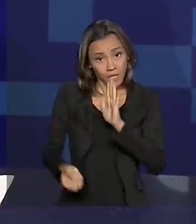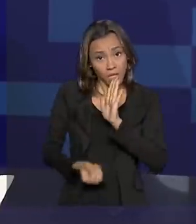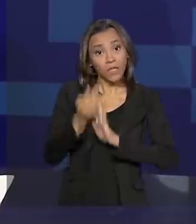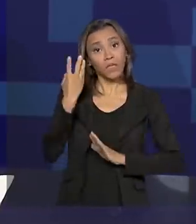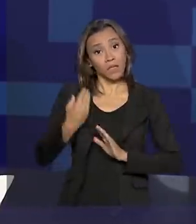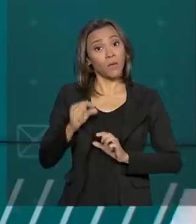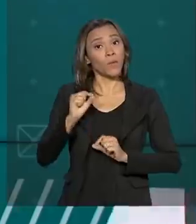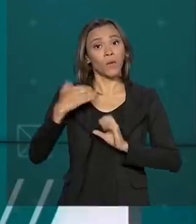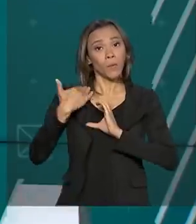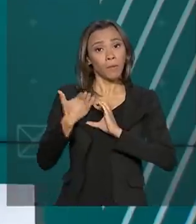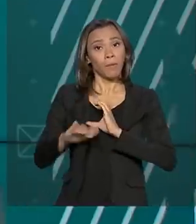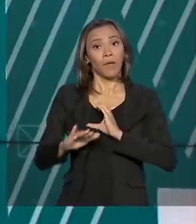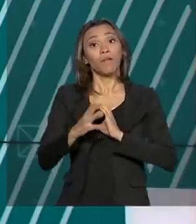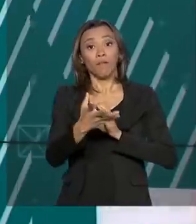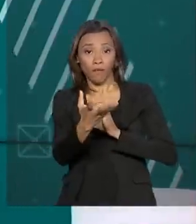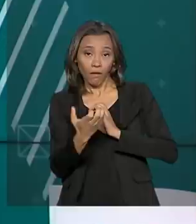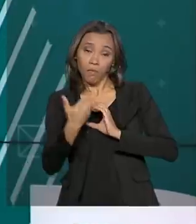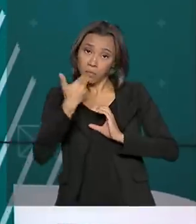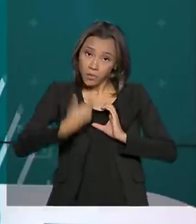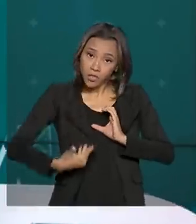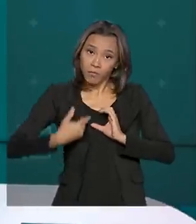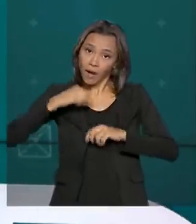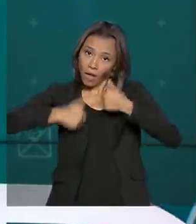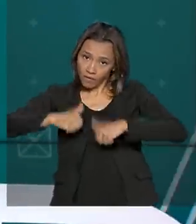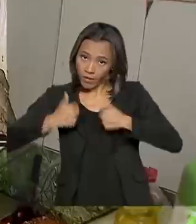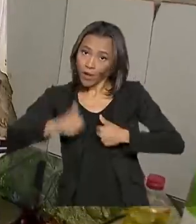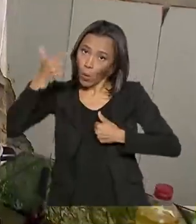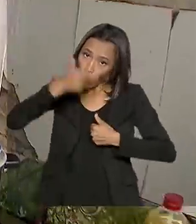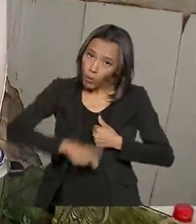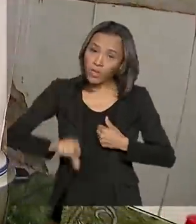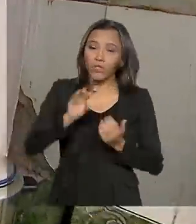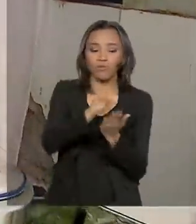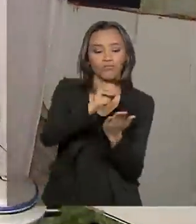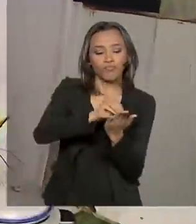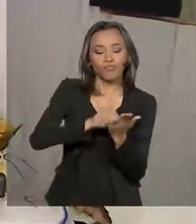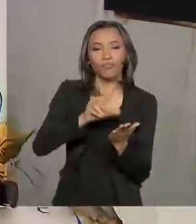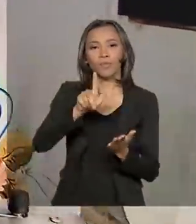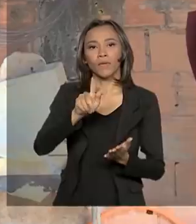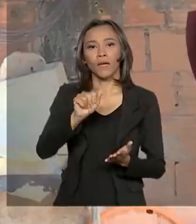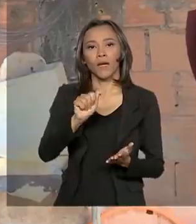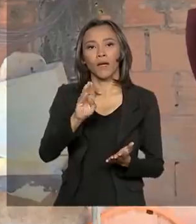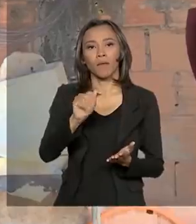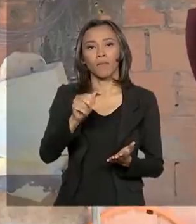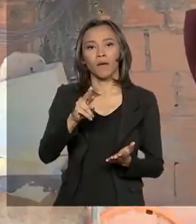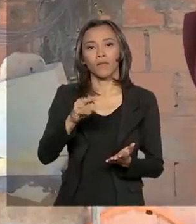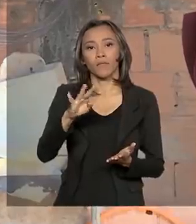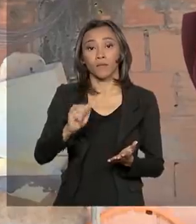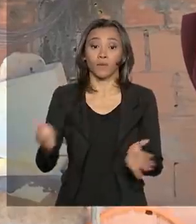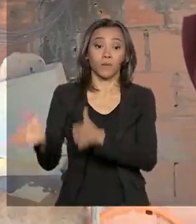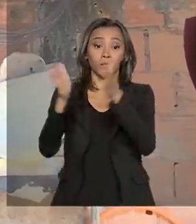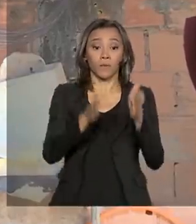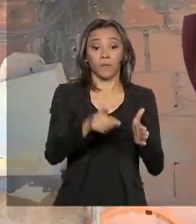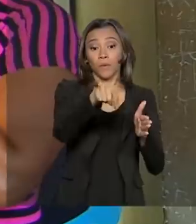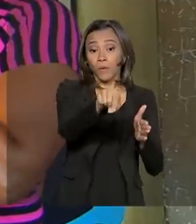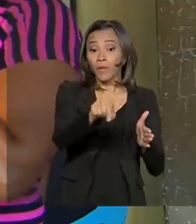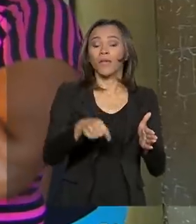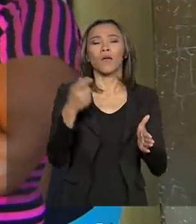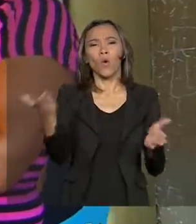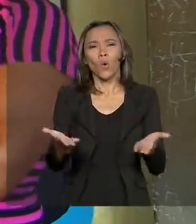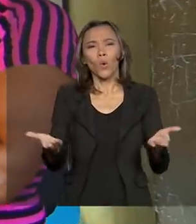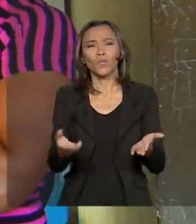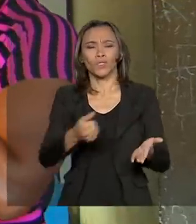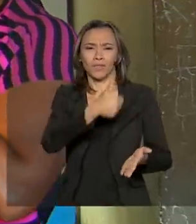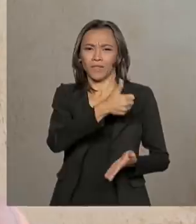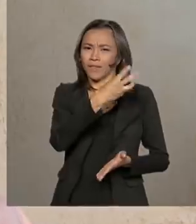os candidatos que desejam revisão do gabarito. Começa hoje o pagamento do primeiro Bolsa Família do ano a 13 milhões